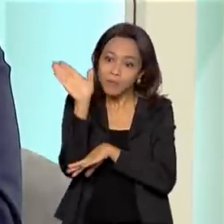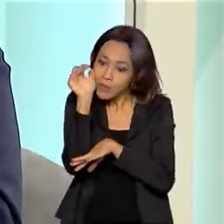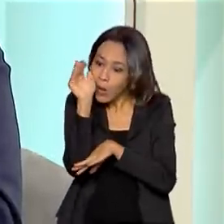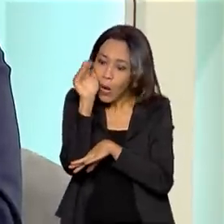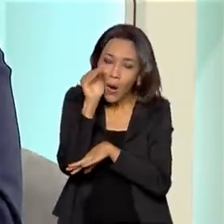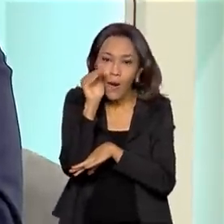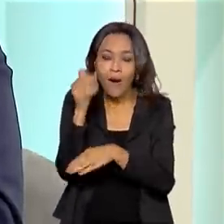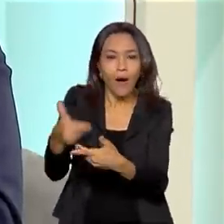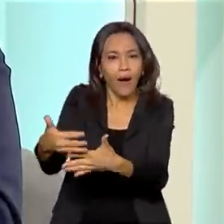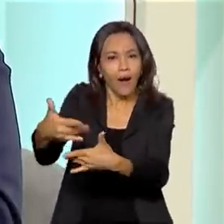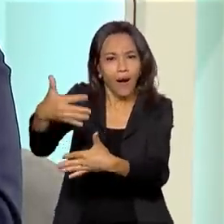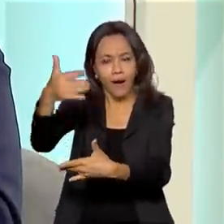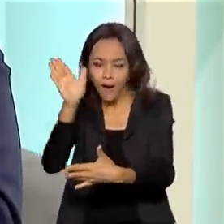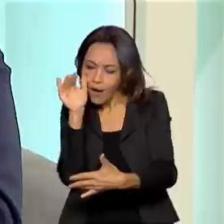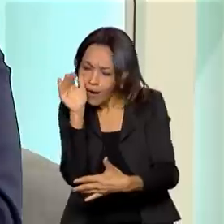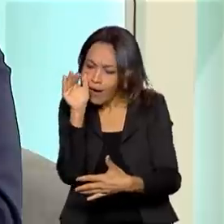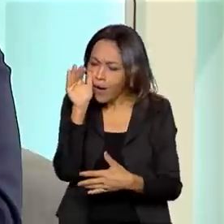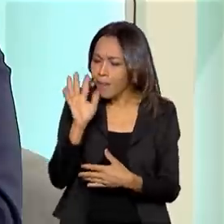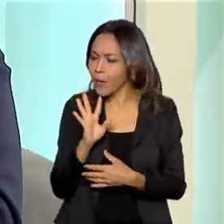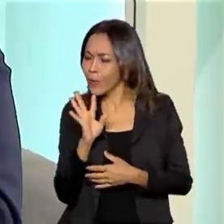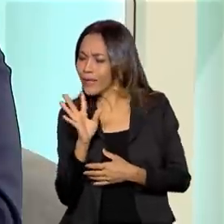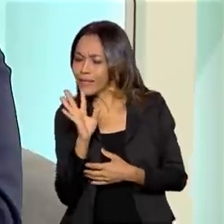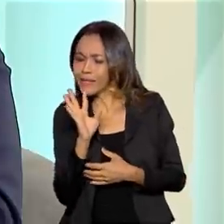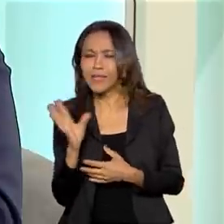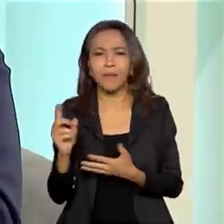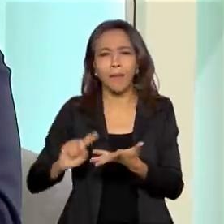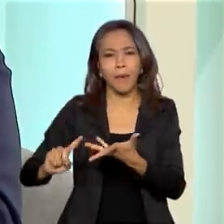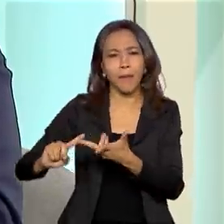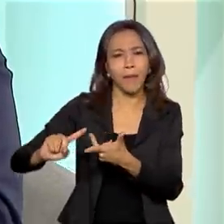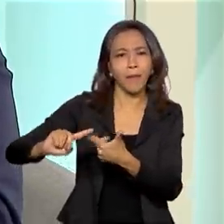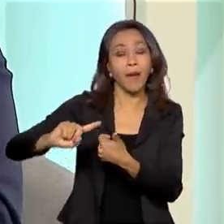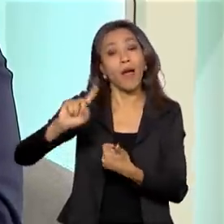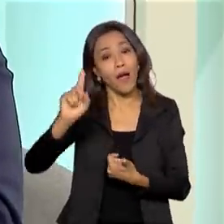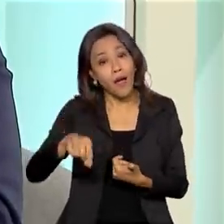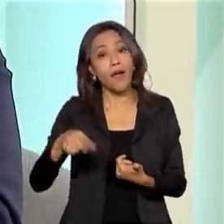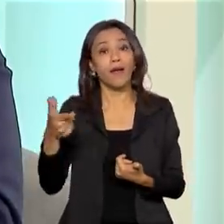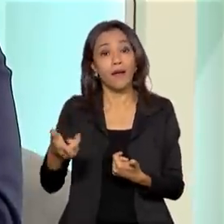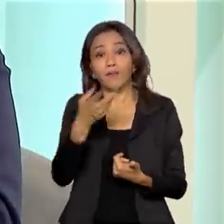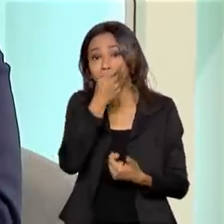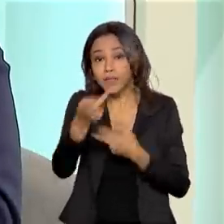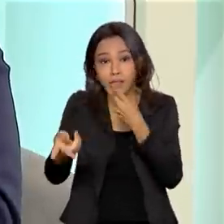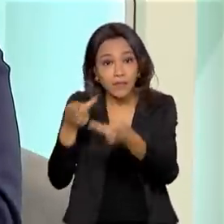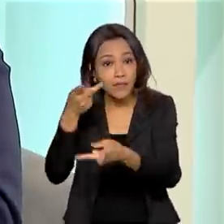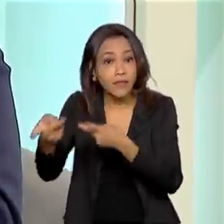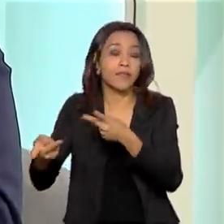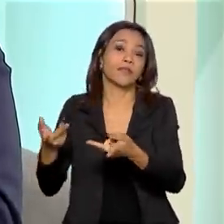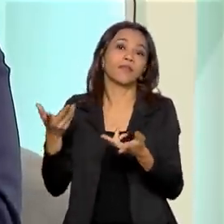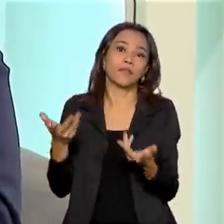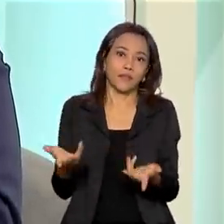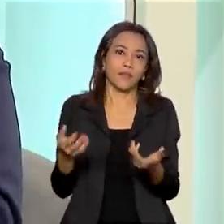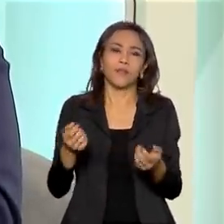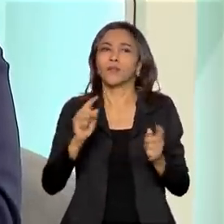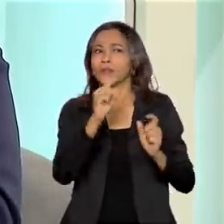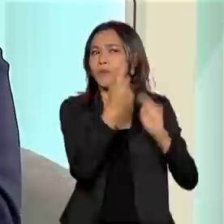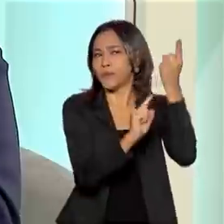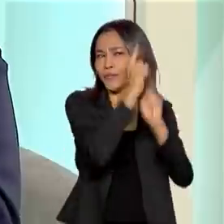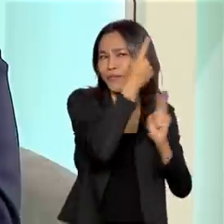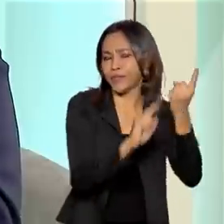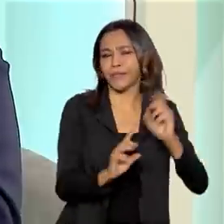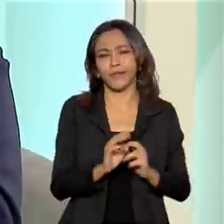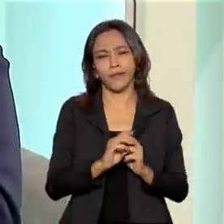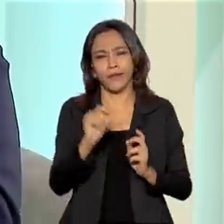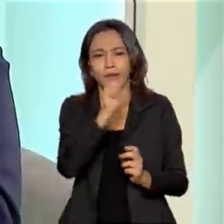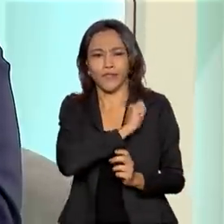só de públicos interessados, no próprio Brasil. Nós estamos falando sobre consultas e visitantes do Chile, da